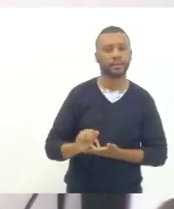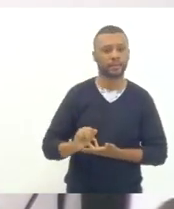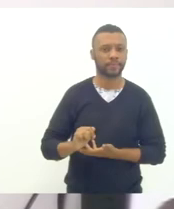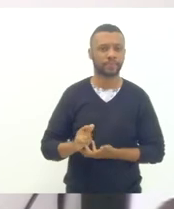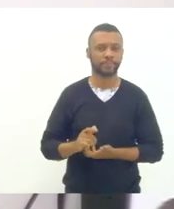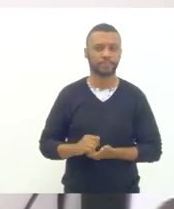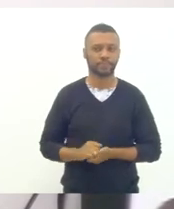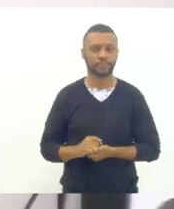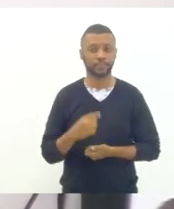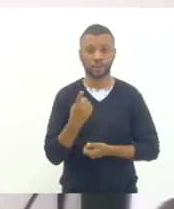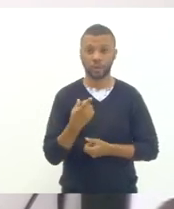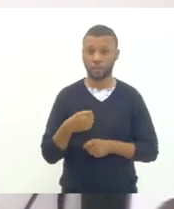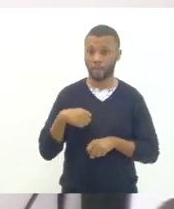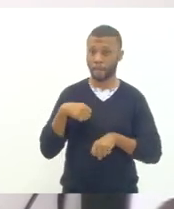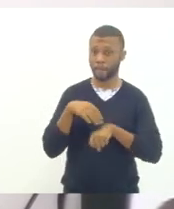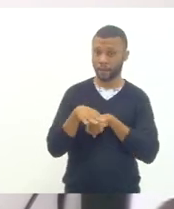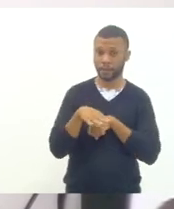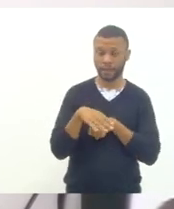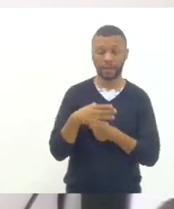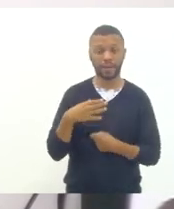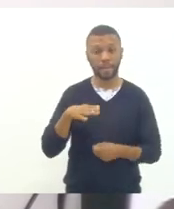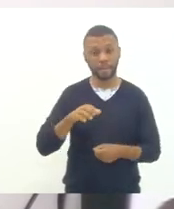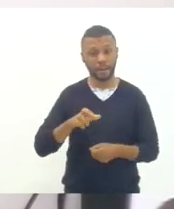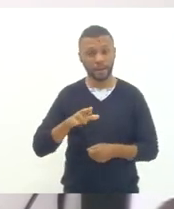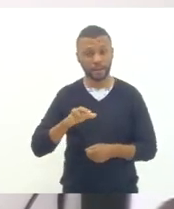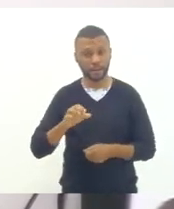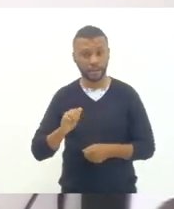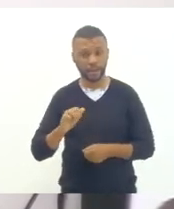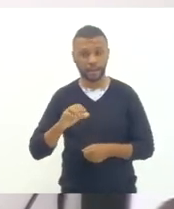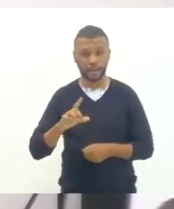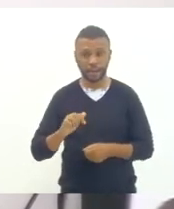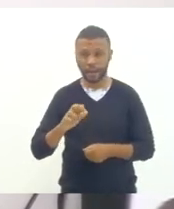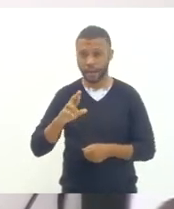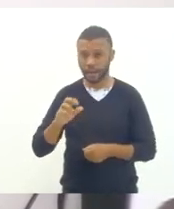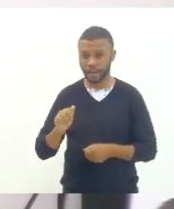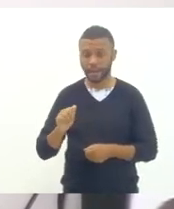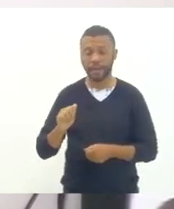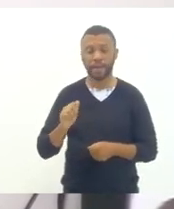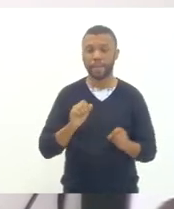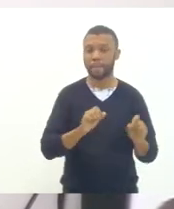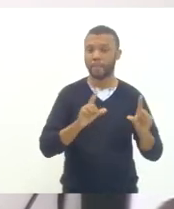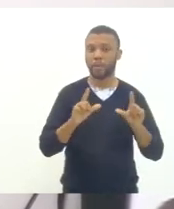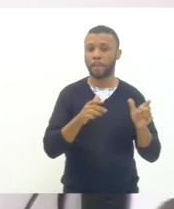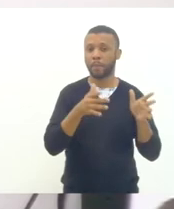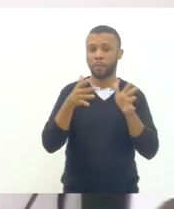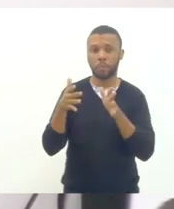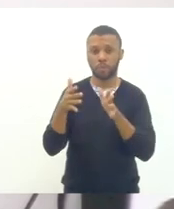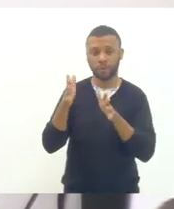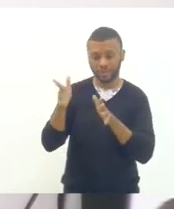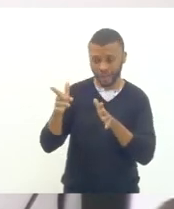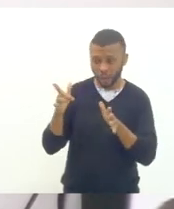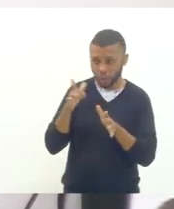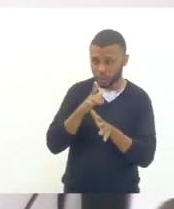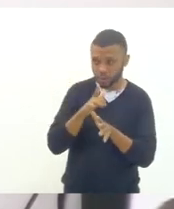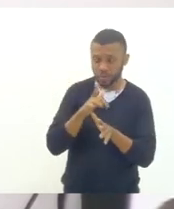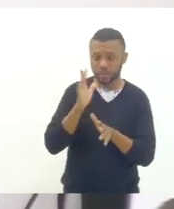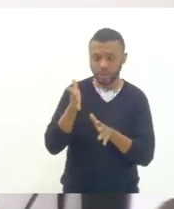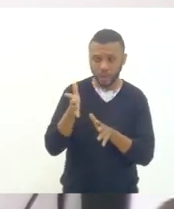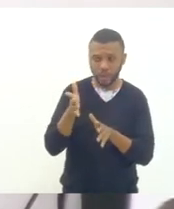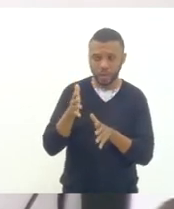a própria Maria Clara lendo eu não sei se já chegou aqui já chegou aqui já